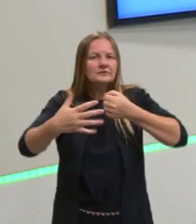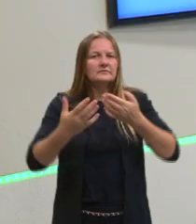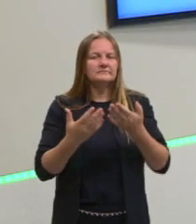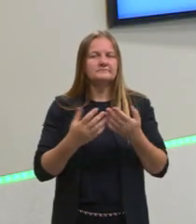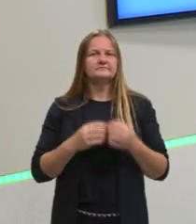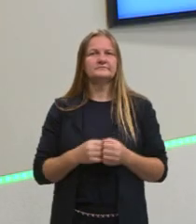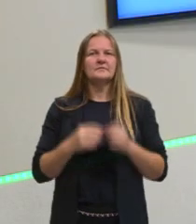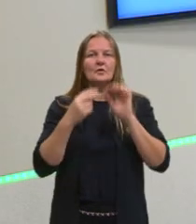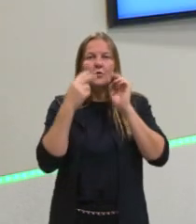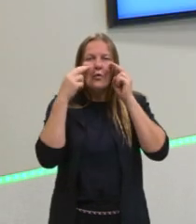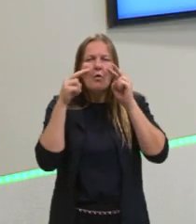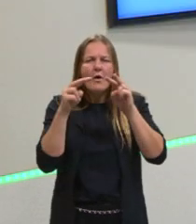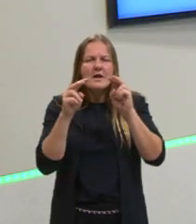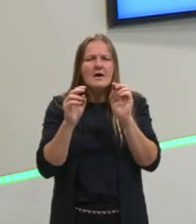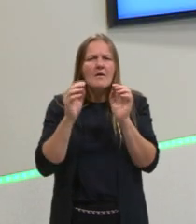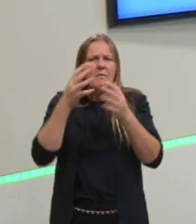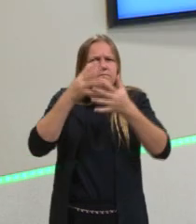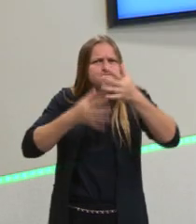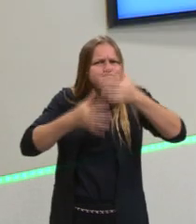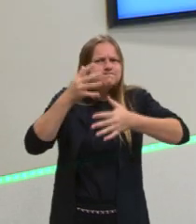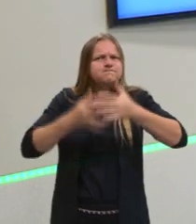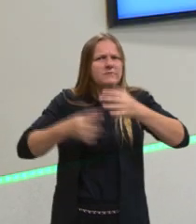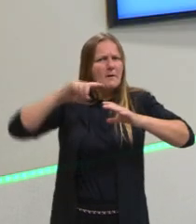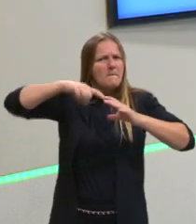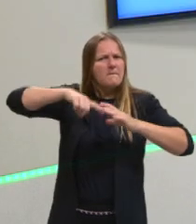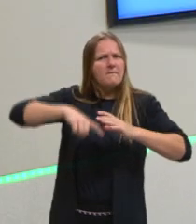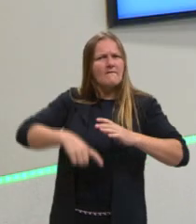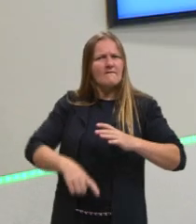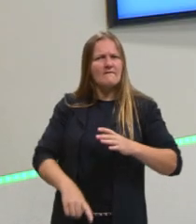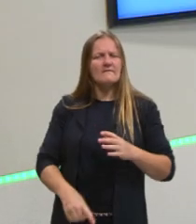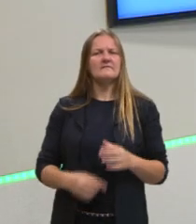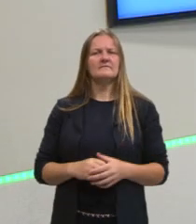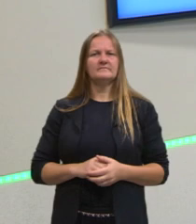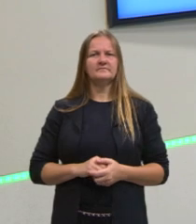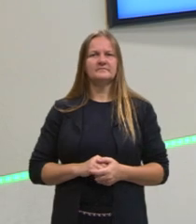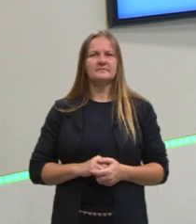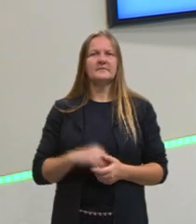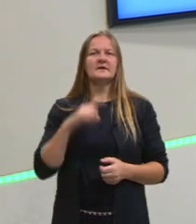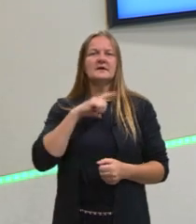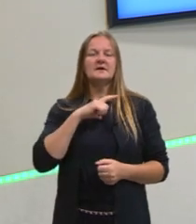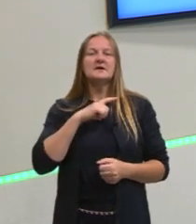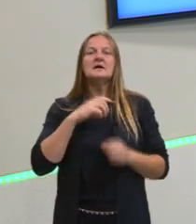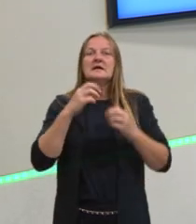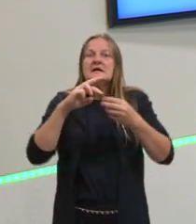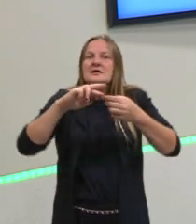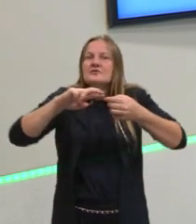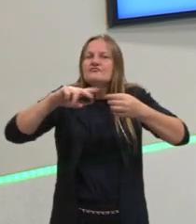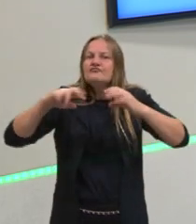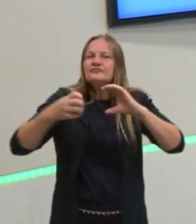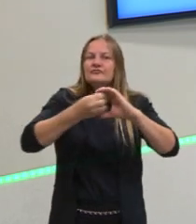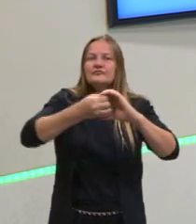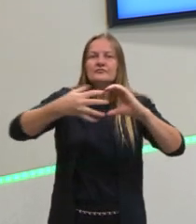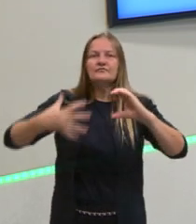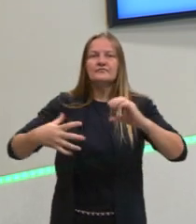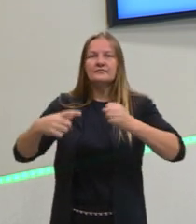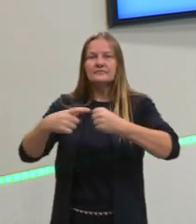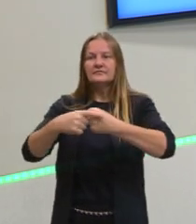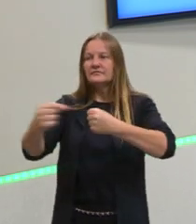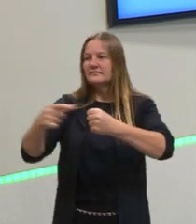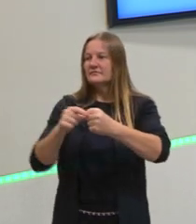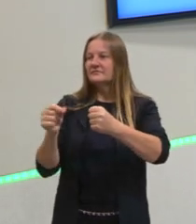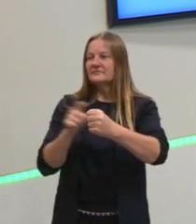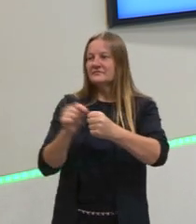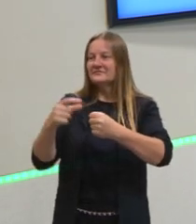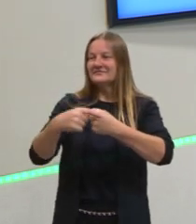Olha a complexidade de uma célula vegetal. Ela possui muito mais organelas do que